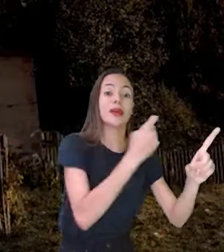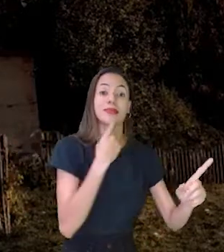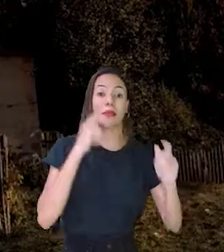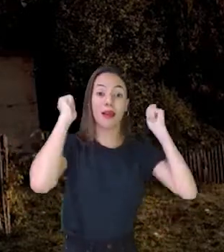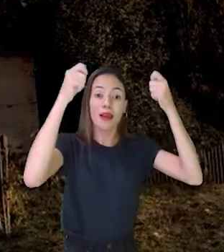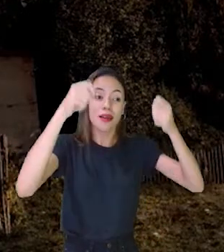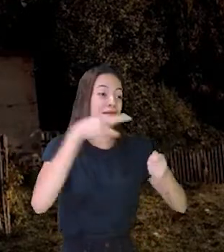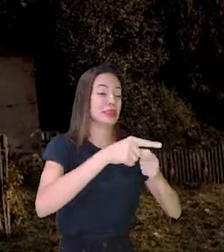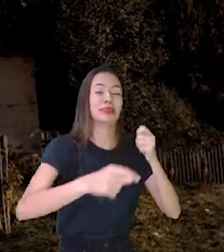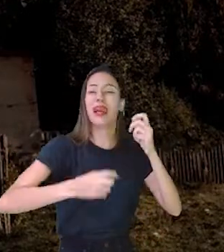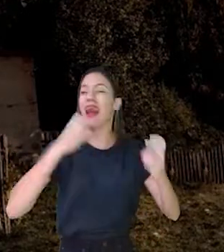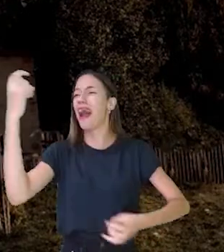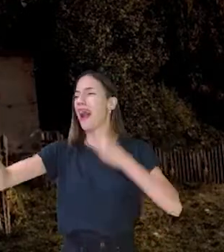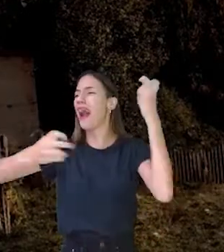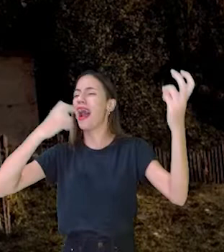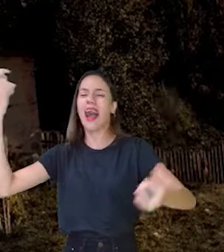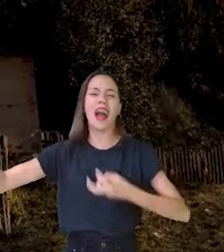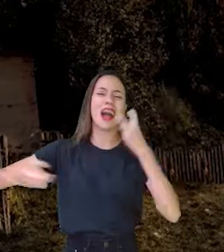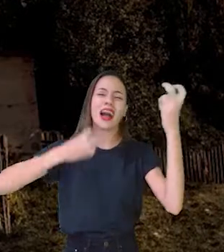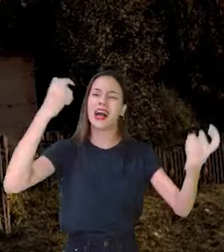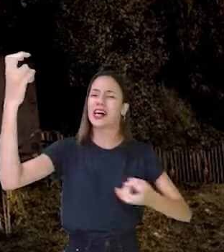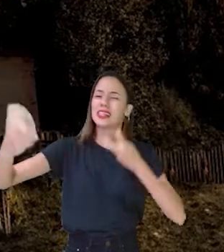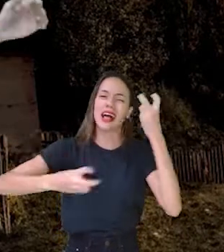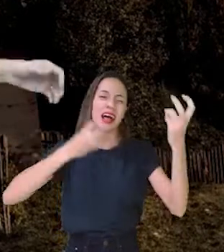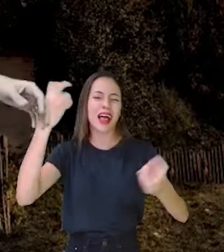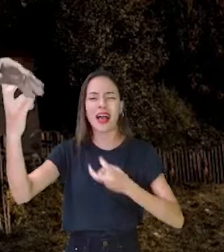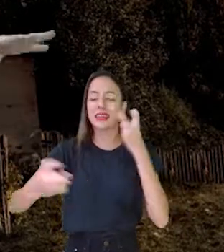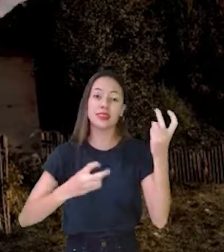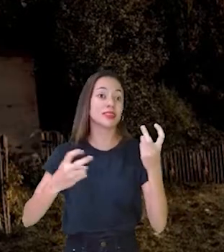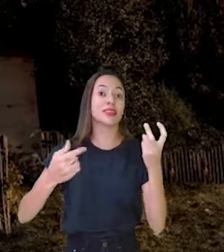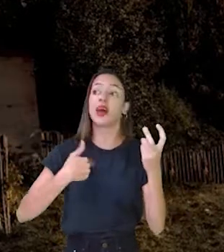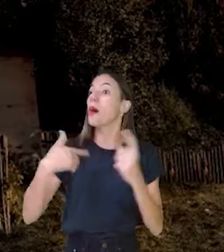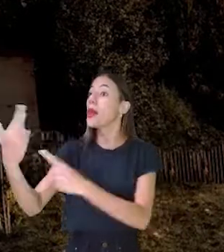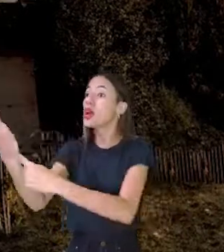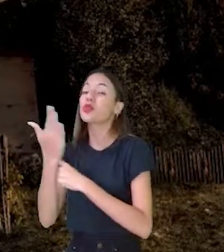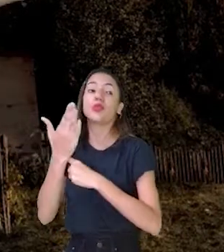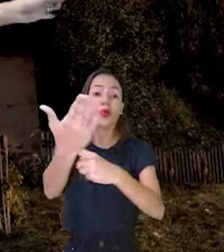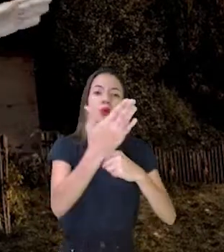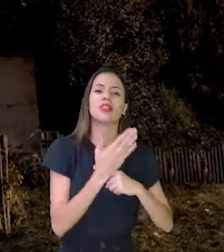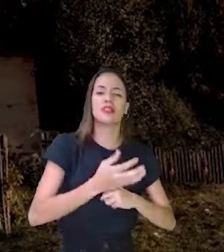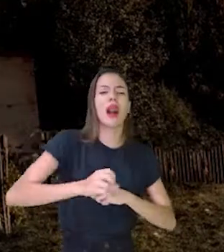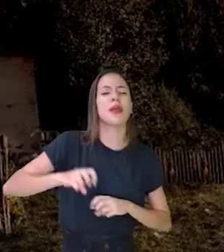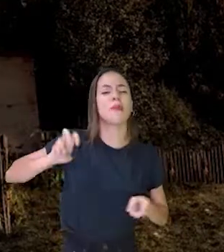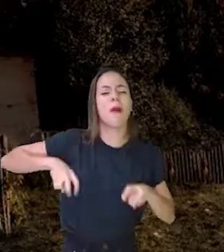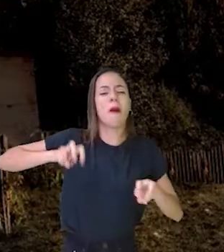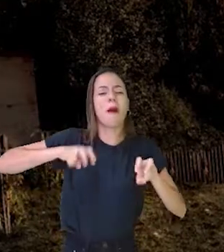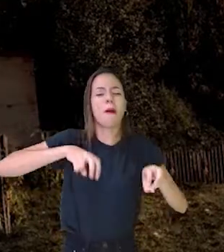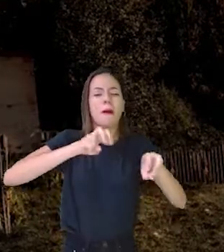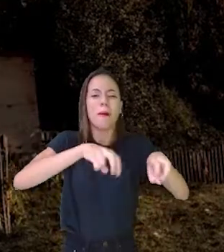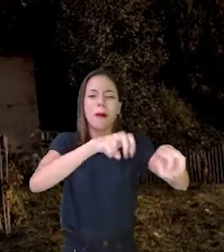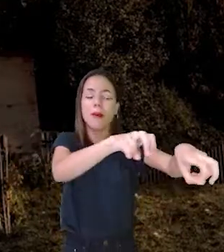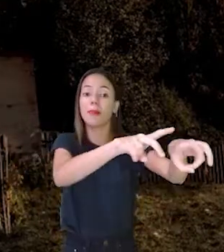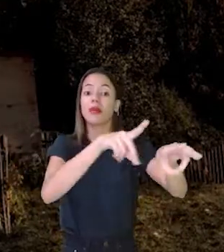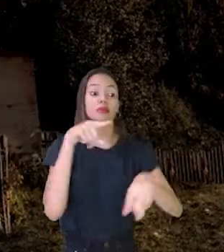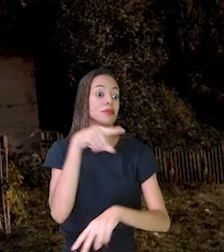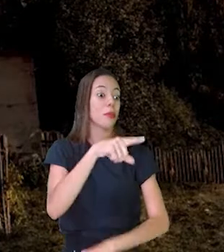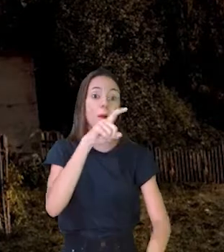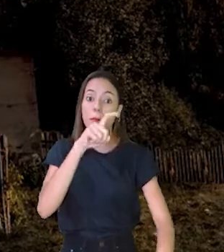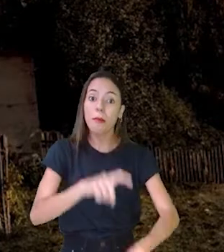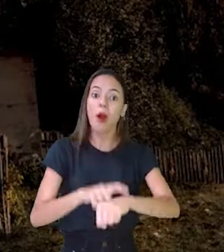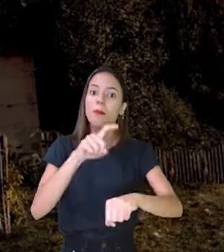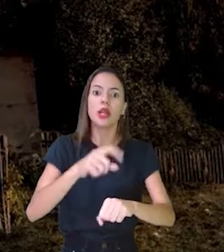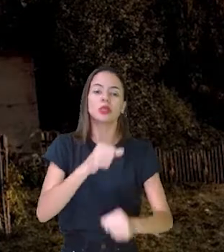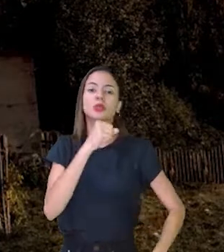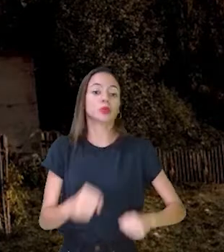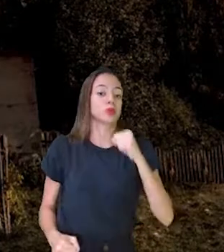Gritando E pedindo socorro Socorro Por favor Alguém me ajude E correndo E correndo E correndo Foi bem nessa hora De